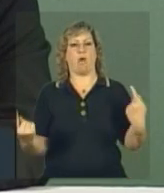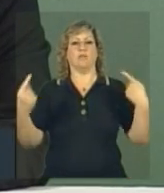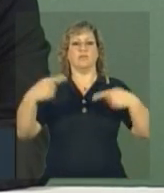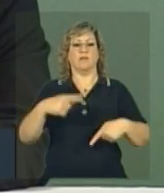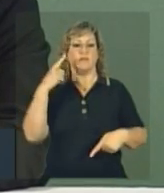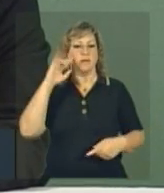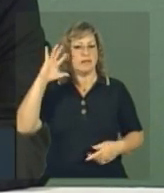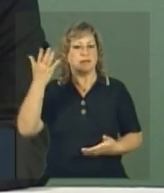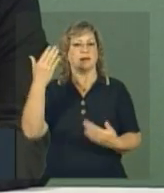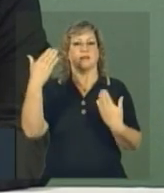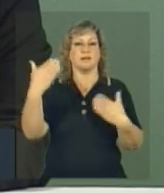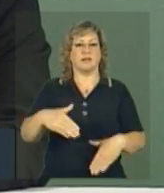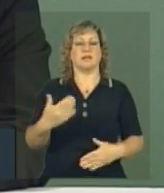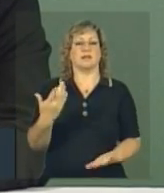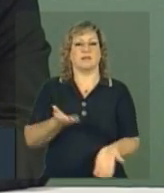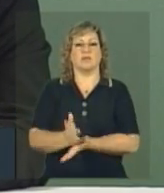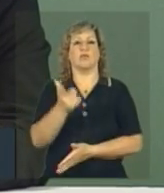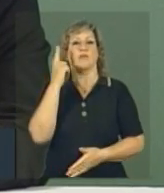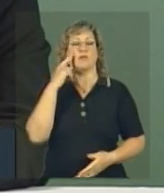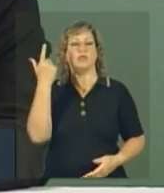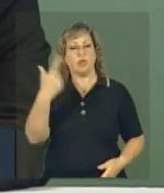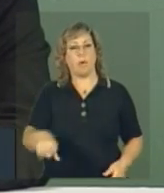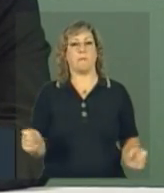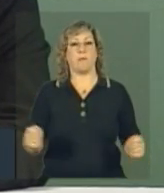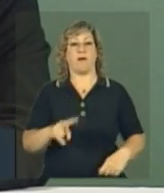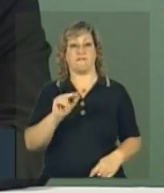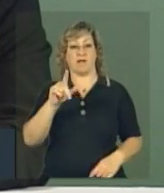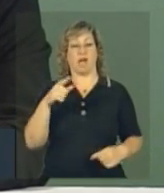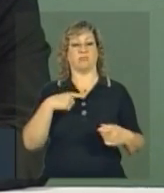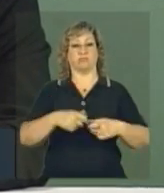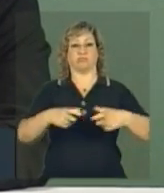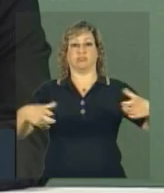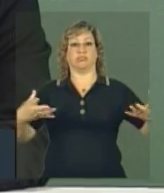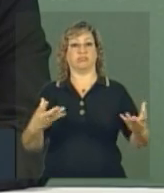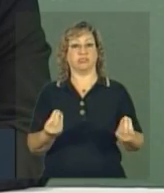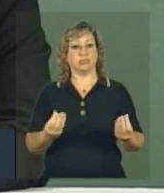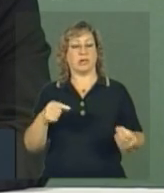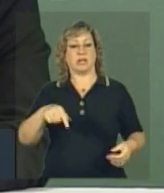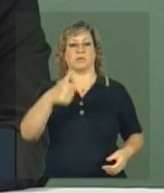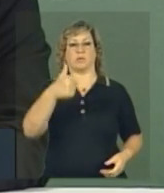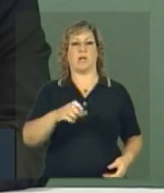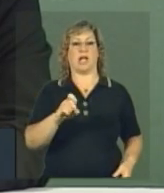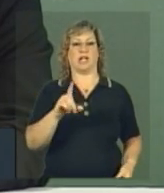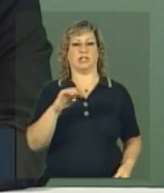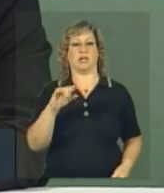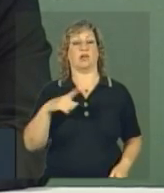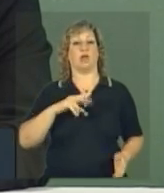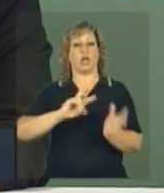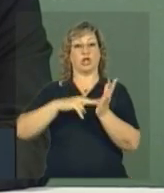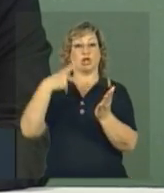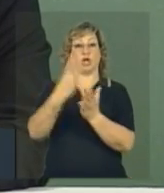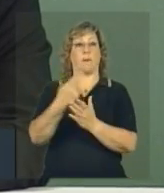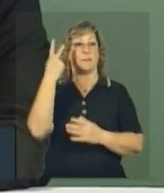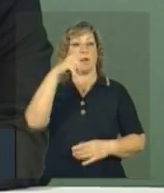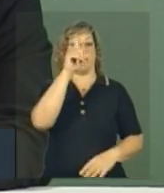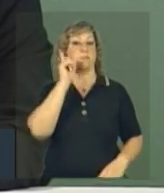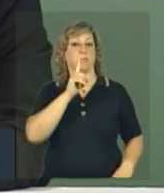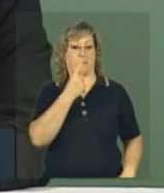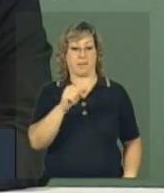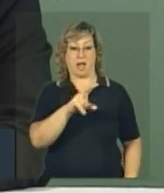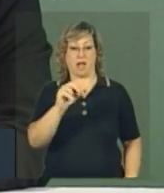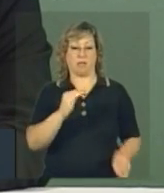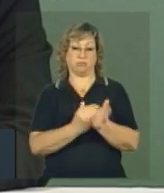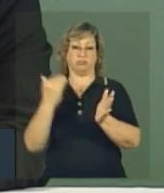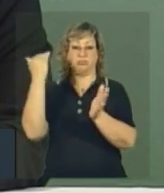novamente. E a oferta de vagas está crescendo muito para esse segundo edital. Nós estamos dobrando para os Estados Unidos, de 1.500